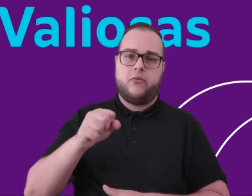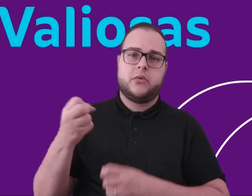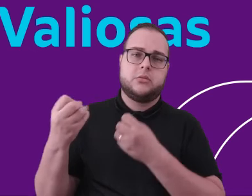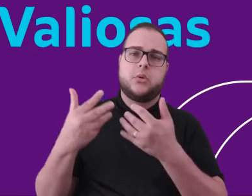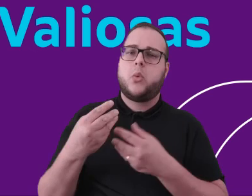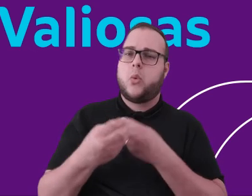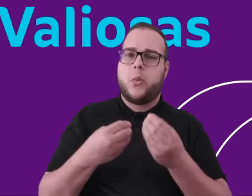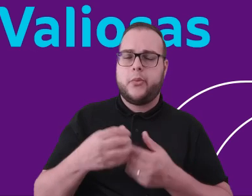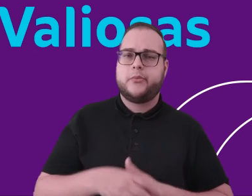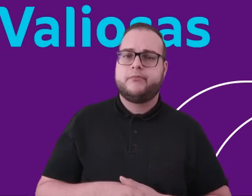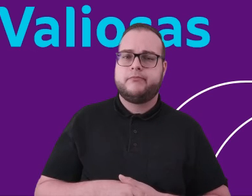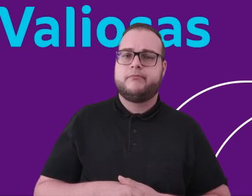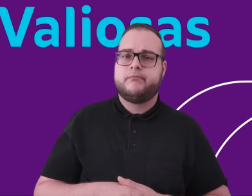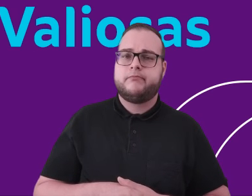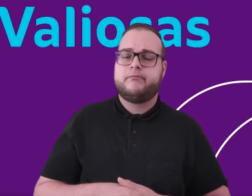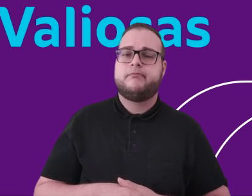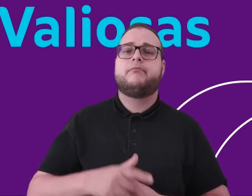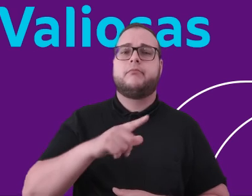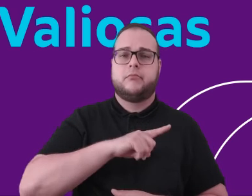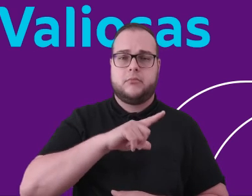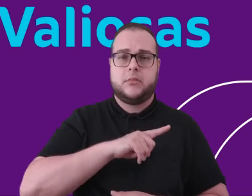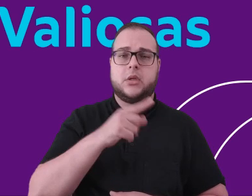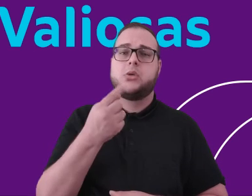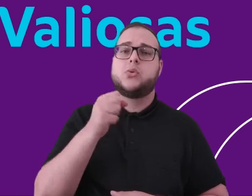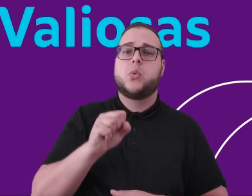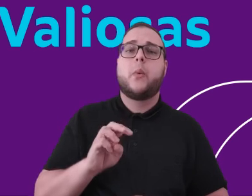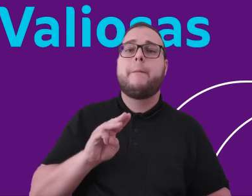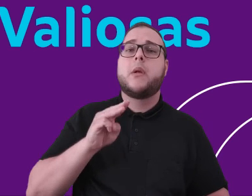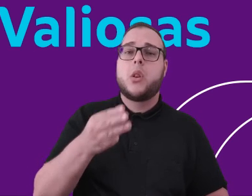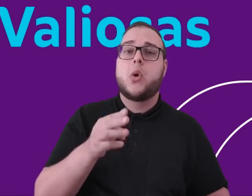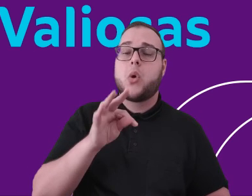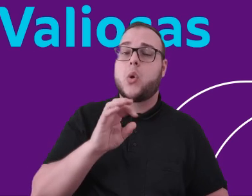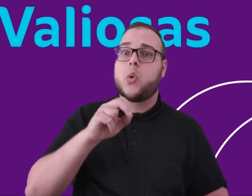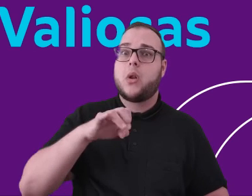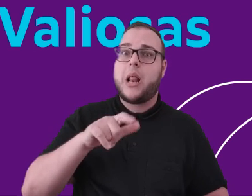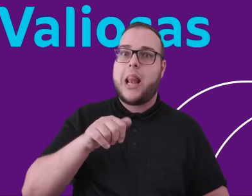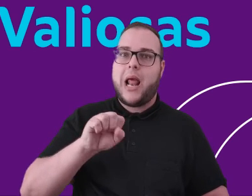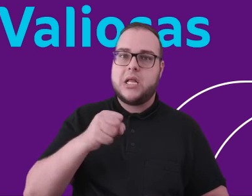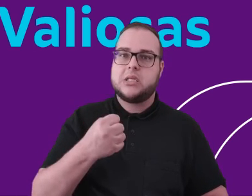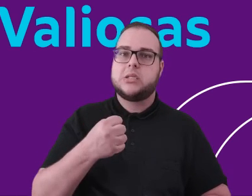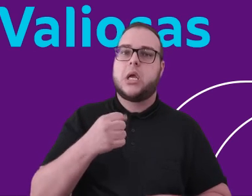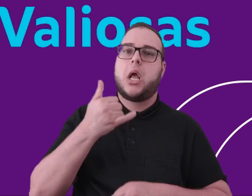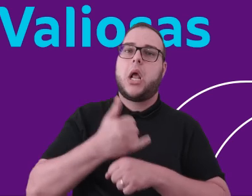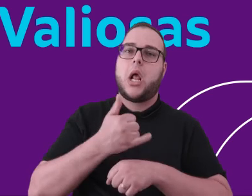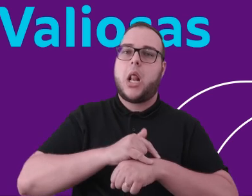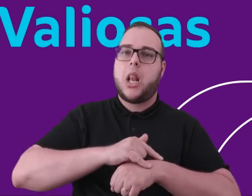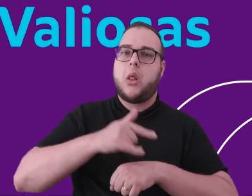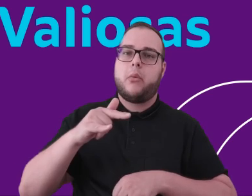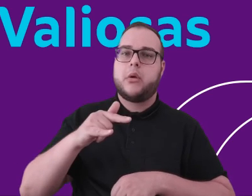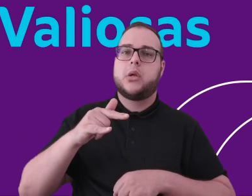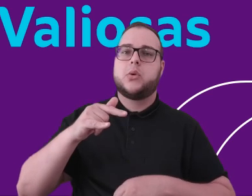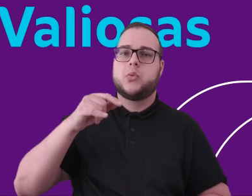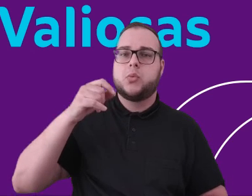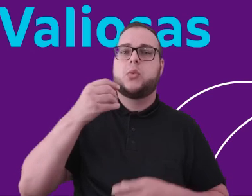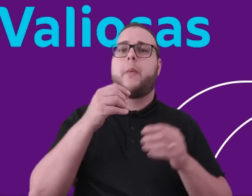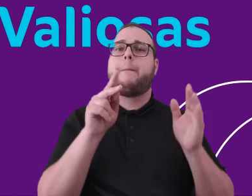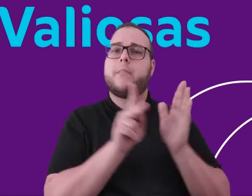segmentos. Tem um potencial aumento de mais de 18 milhões de toneladas de alumínio, de demanda de alumínio, só pela aplicação em energia